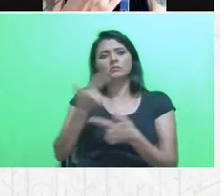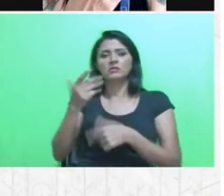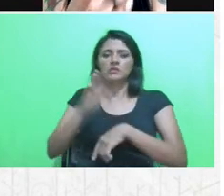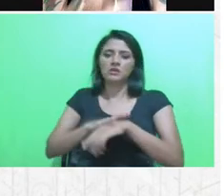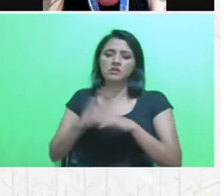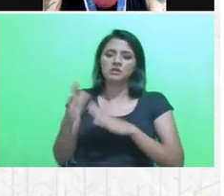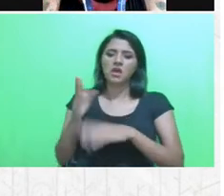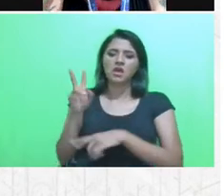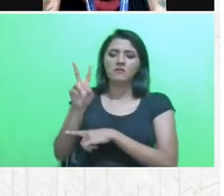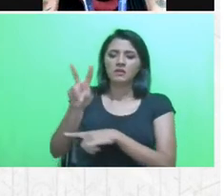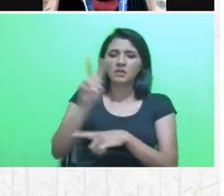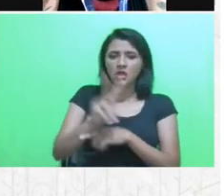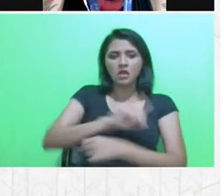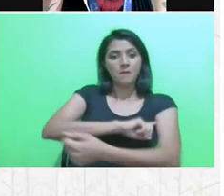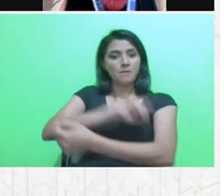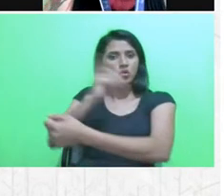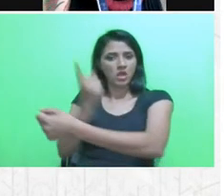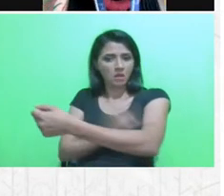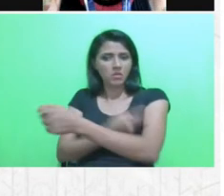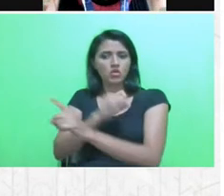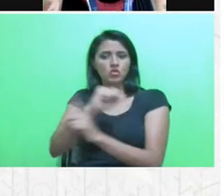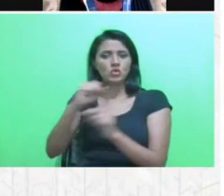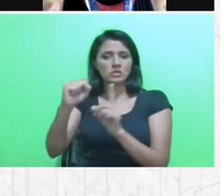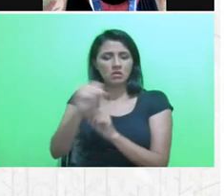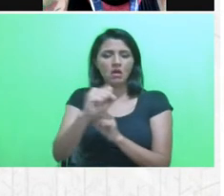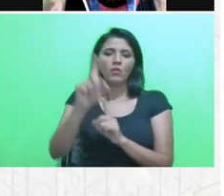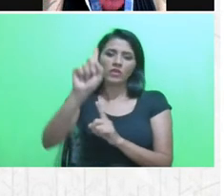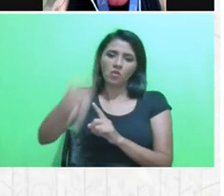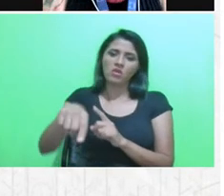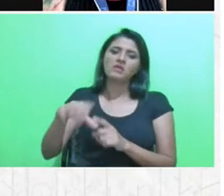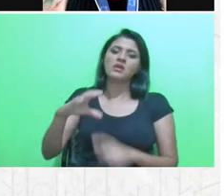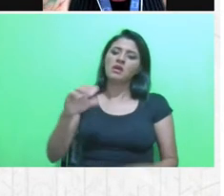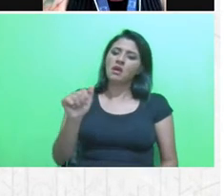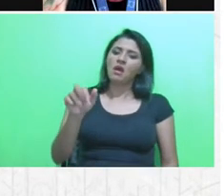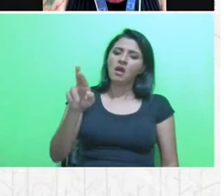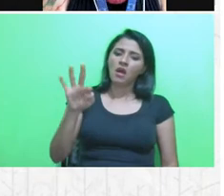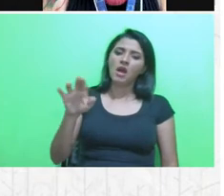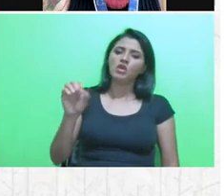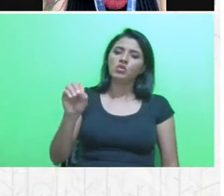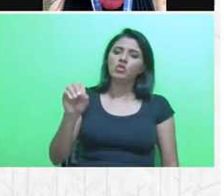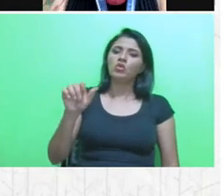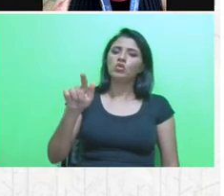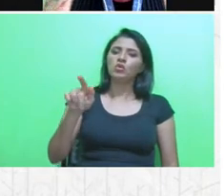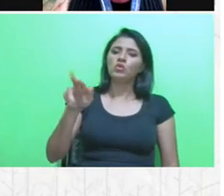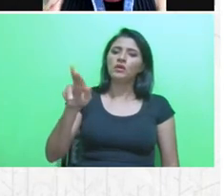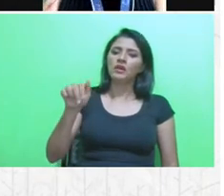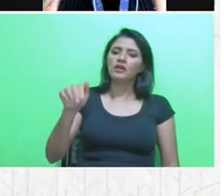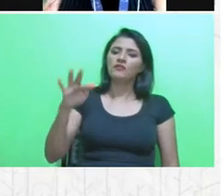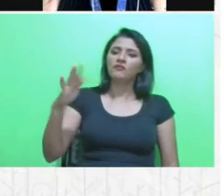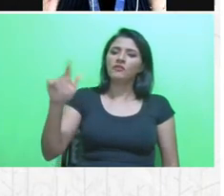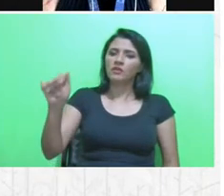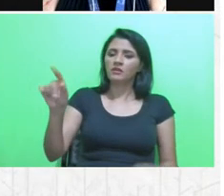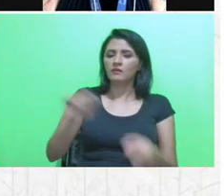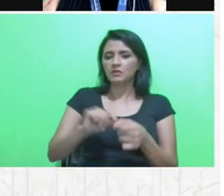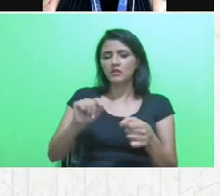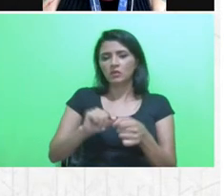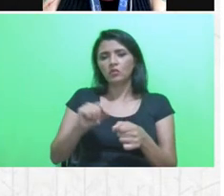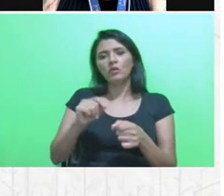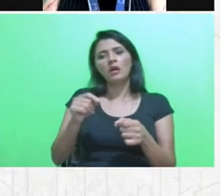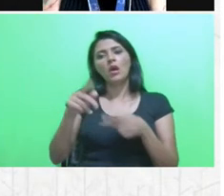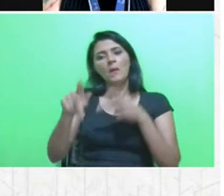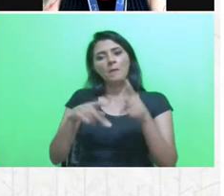empoderamento social, então, essa cartografia foi feita com a população do Sol Nascente Pôr do Sol, na